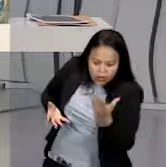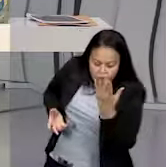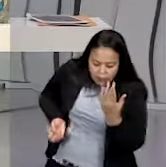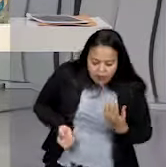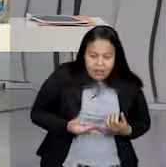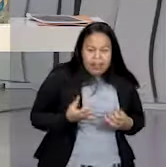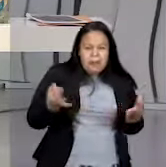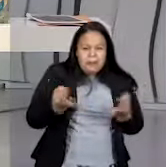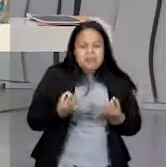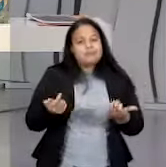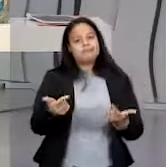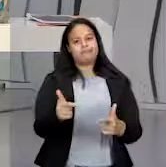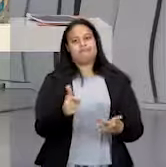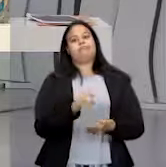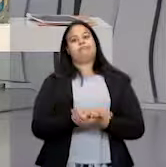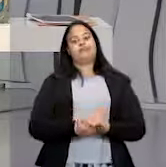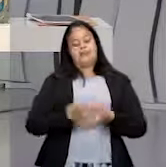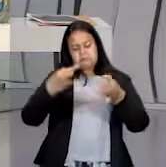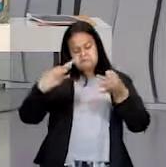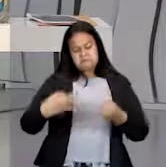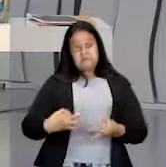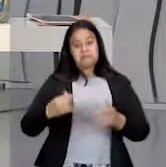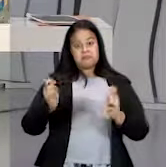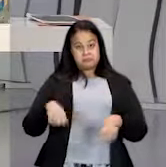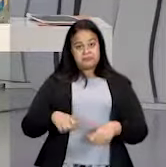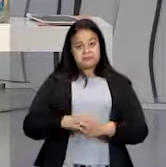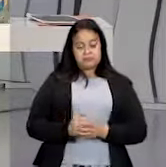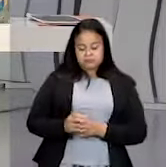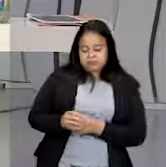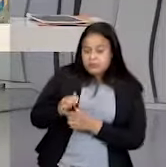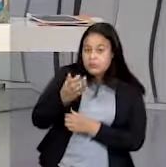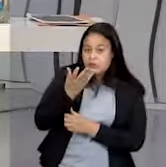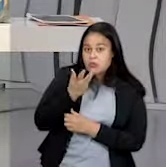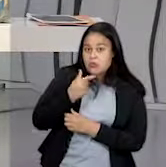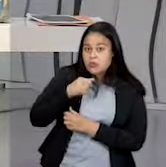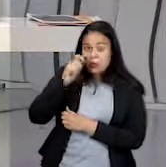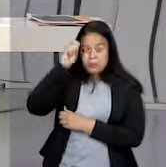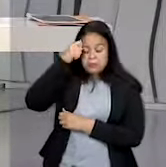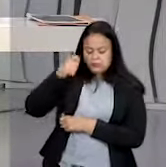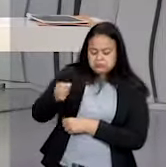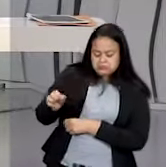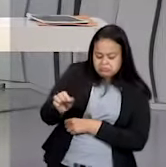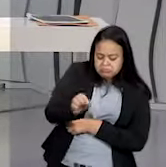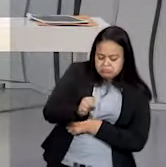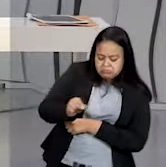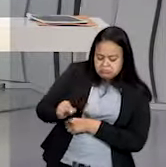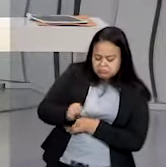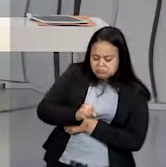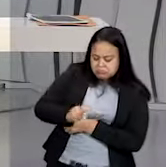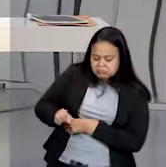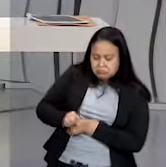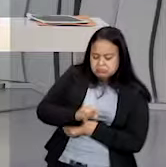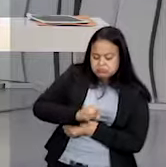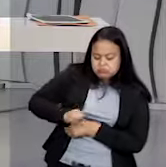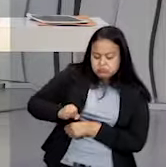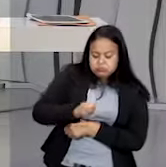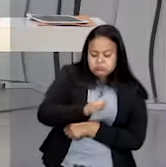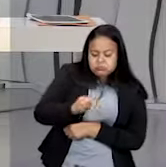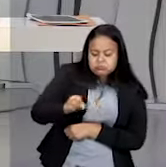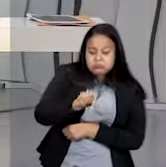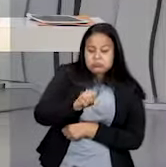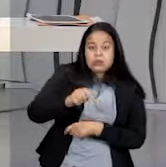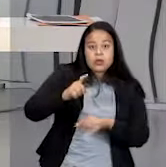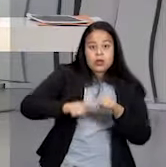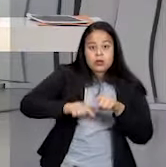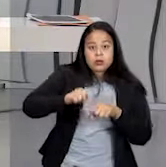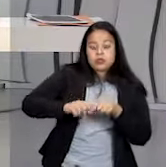vai sair com perfeição. E aí eu fiz o desenho pretinho, tal, tal. Aí a gente passa esse produto